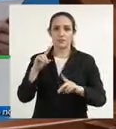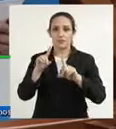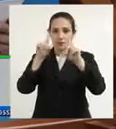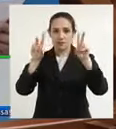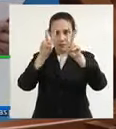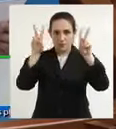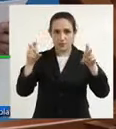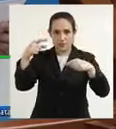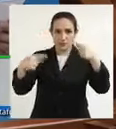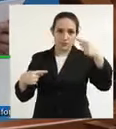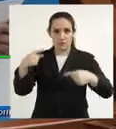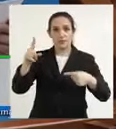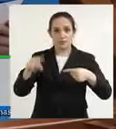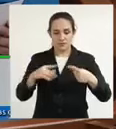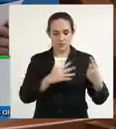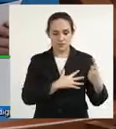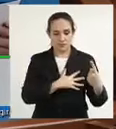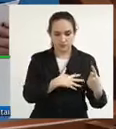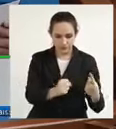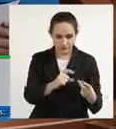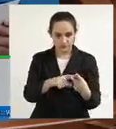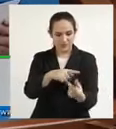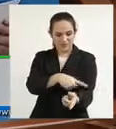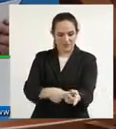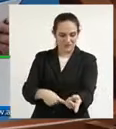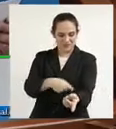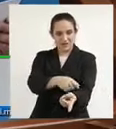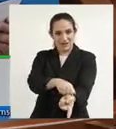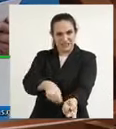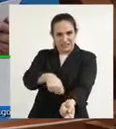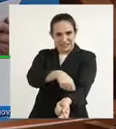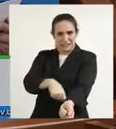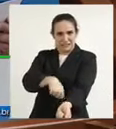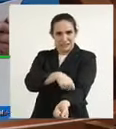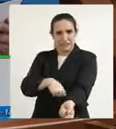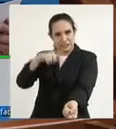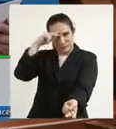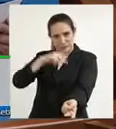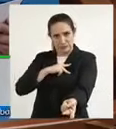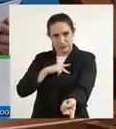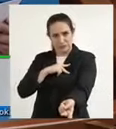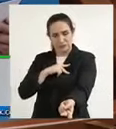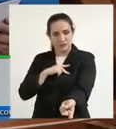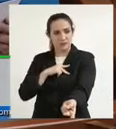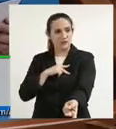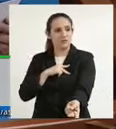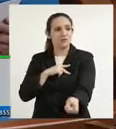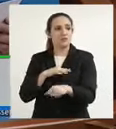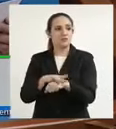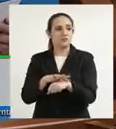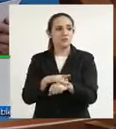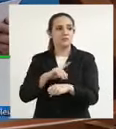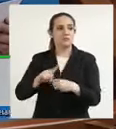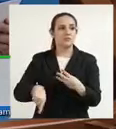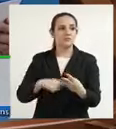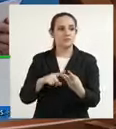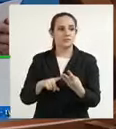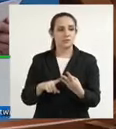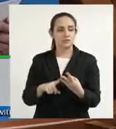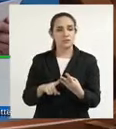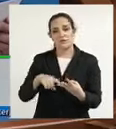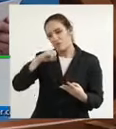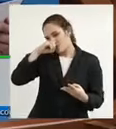automotilação, a